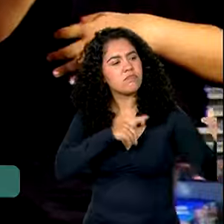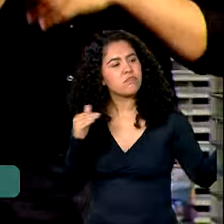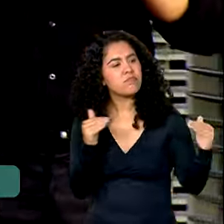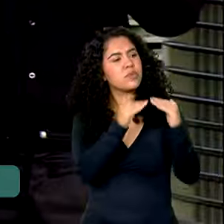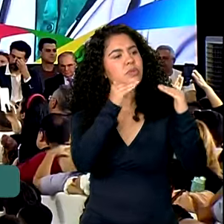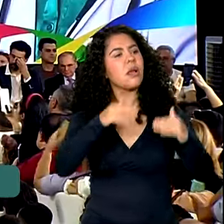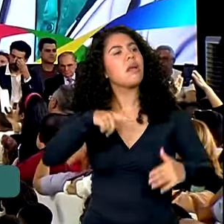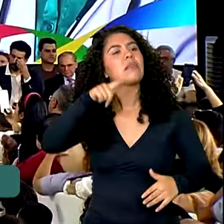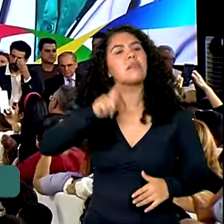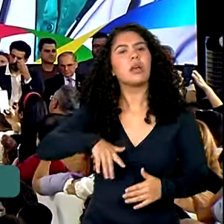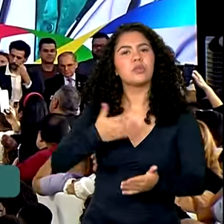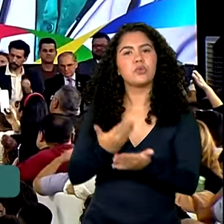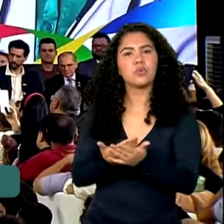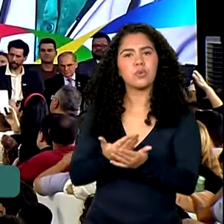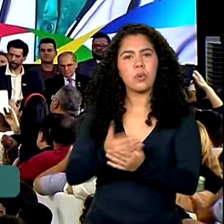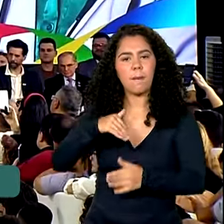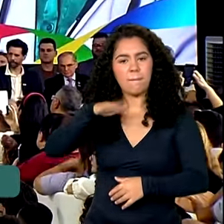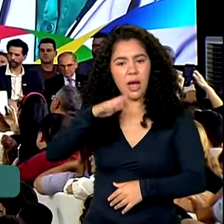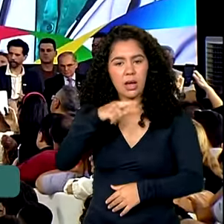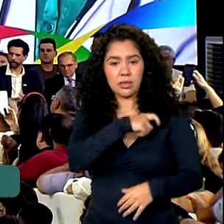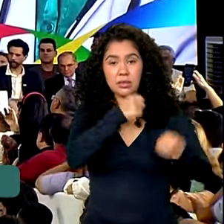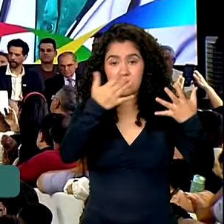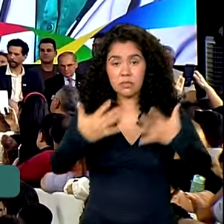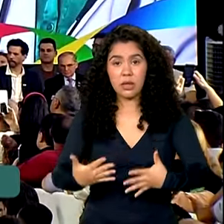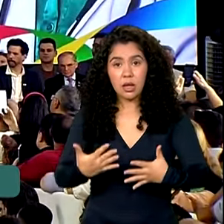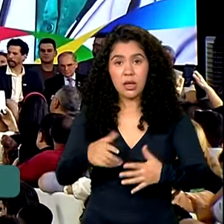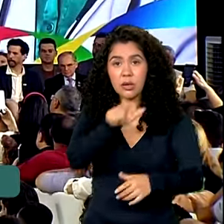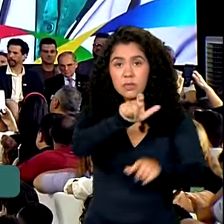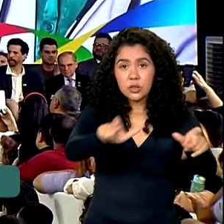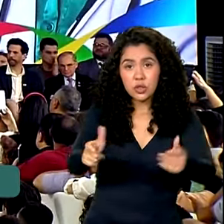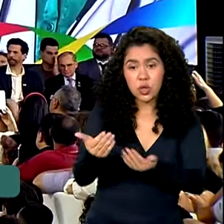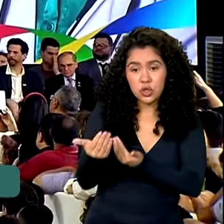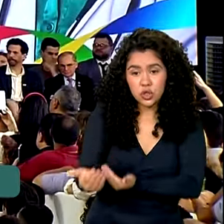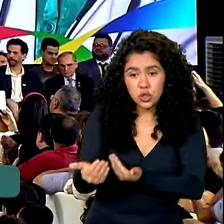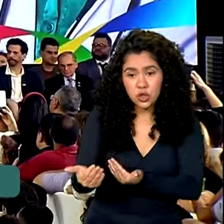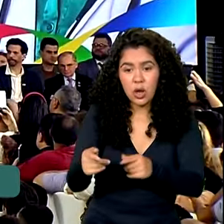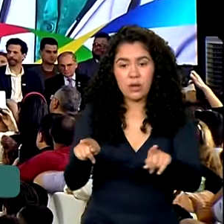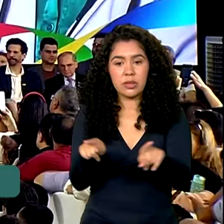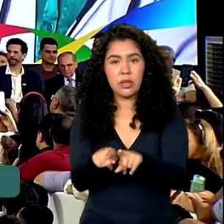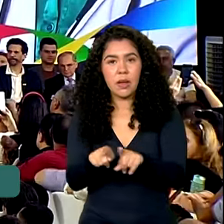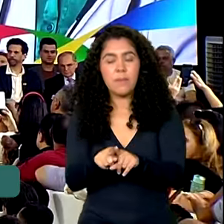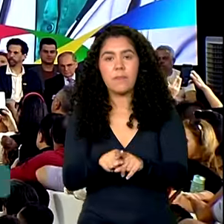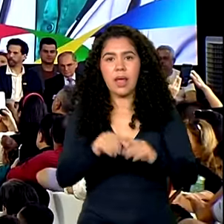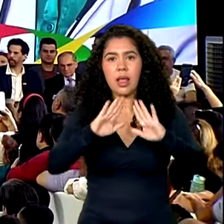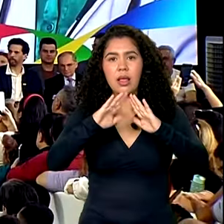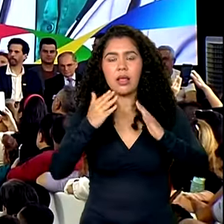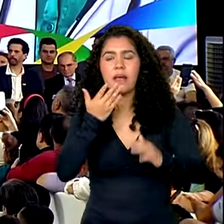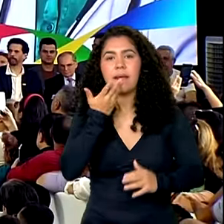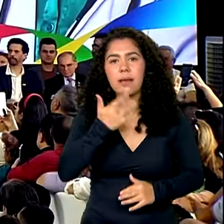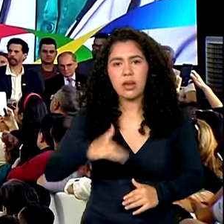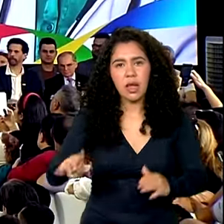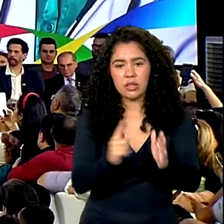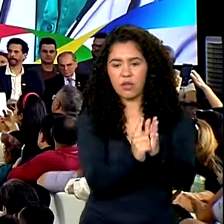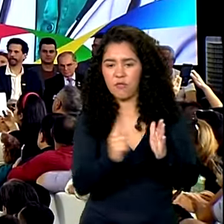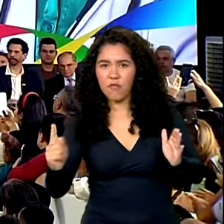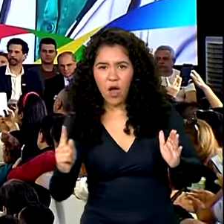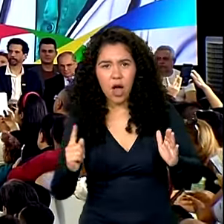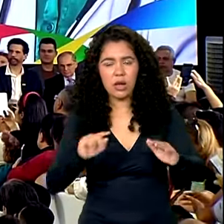estudou mais. Ninguém quer nenhum jovem ou nenhuma criança fora da sala de aula nesse país.